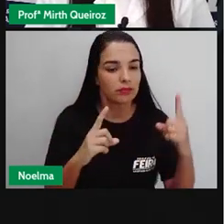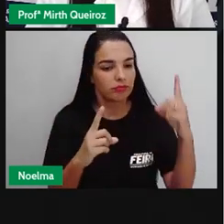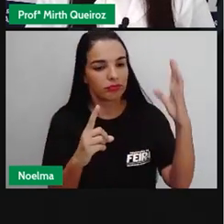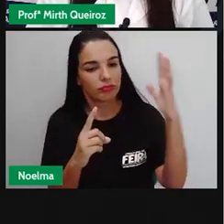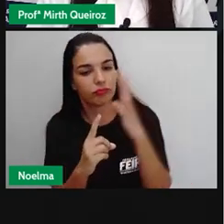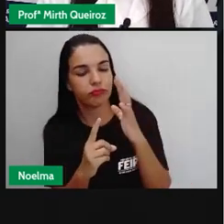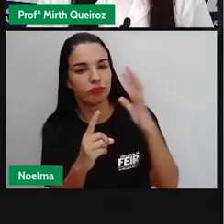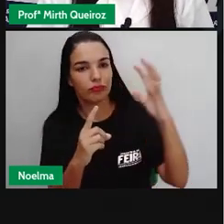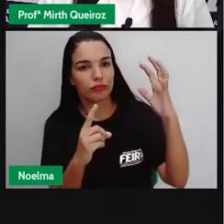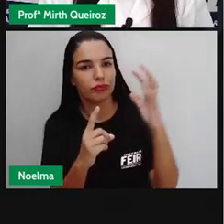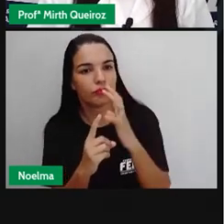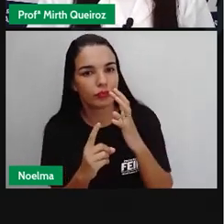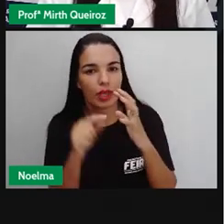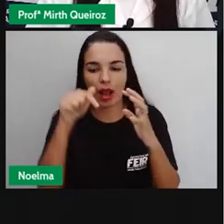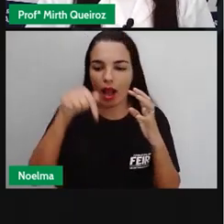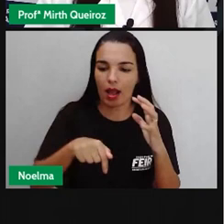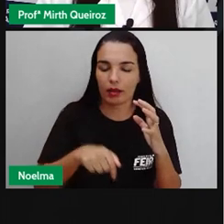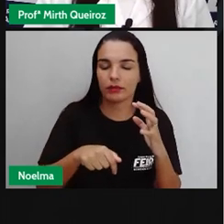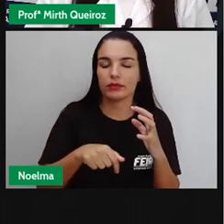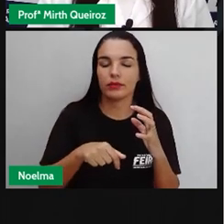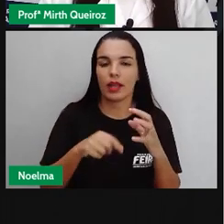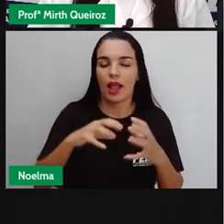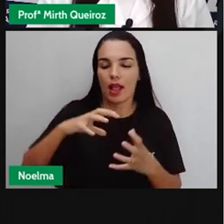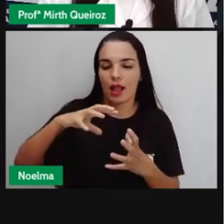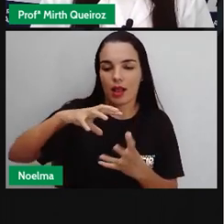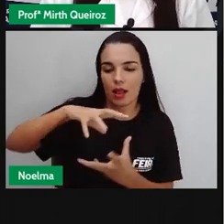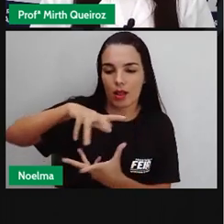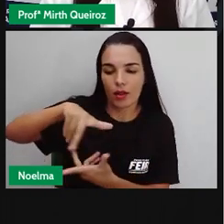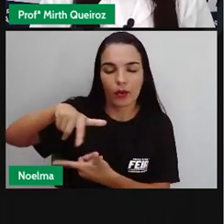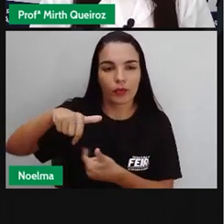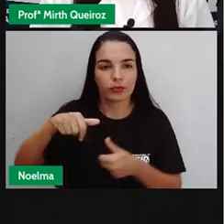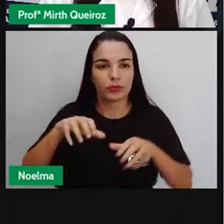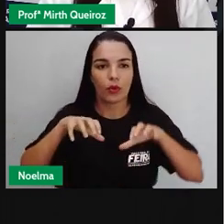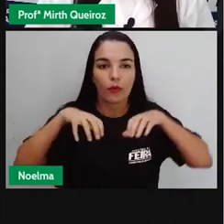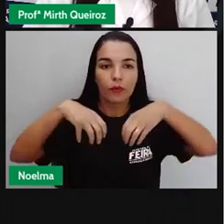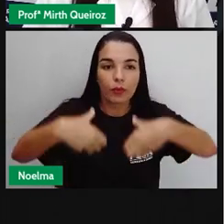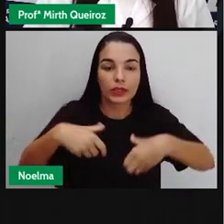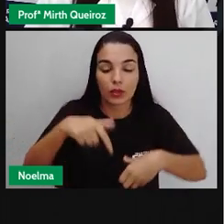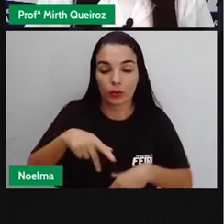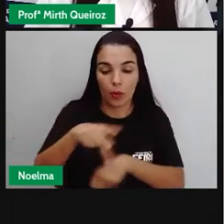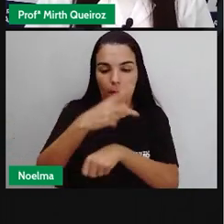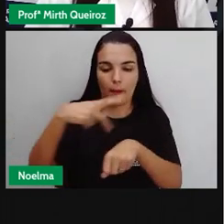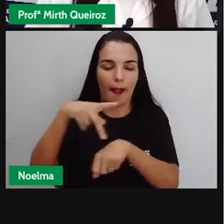influência dos imigrantes na formação aí do nosso país.